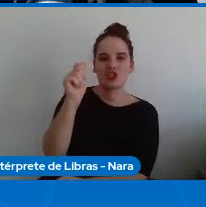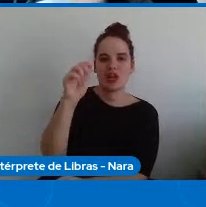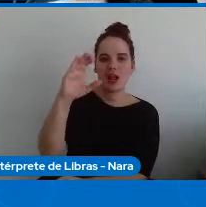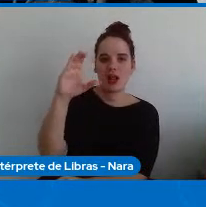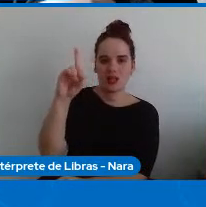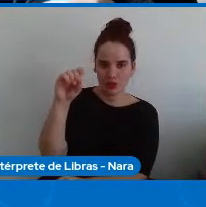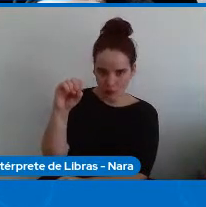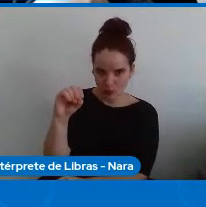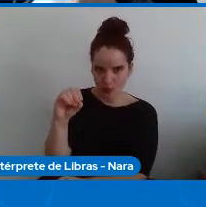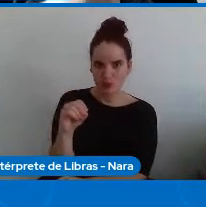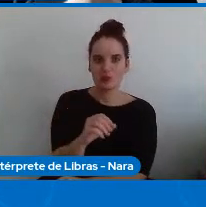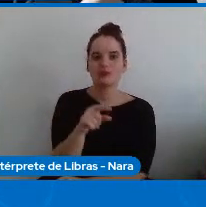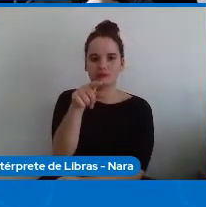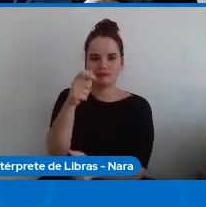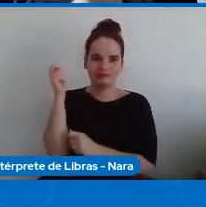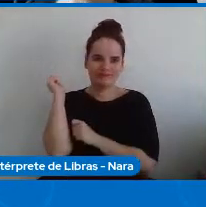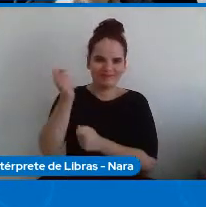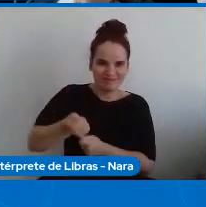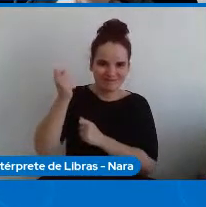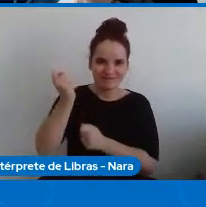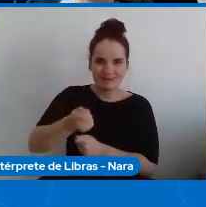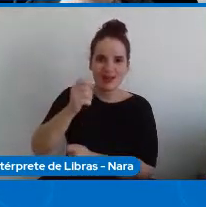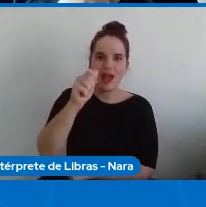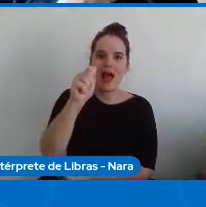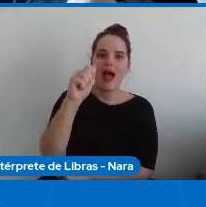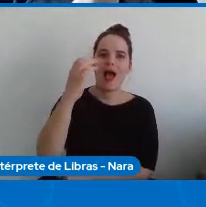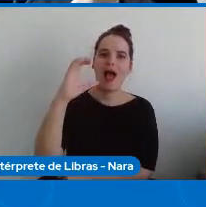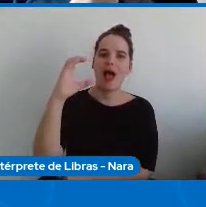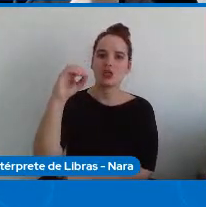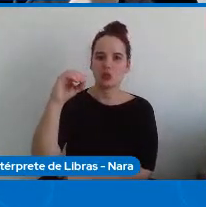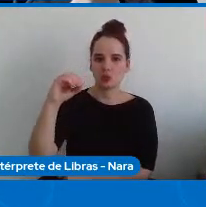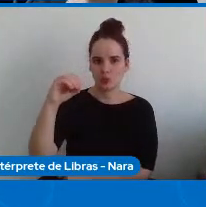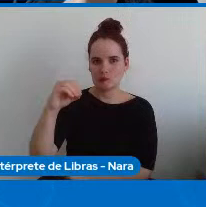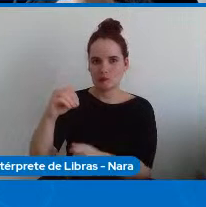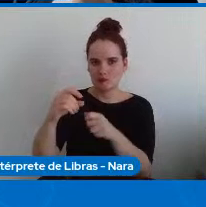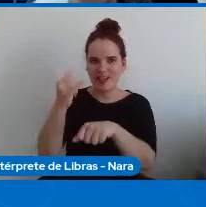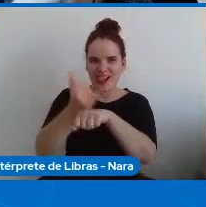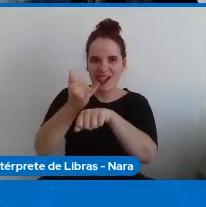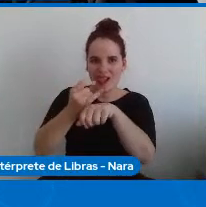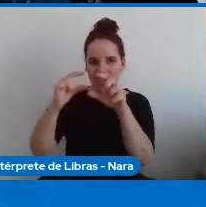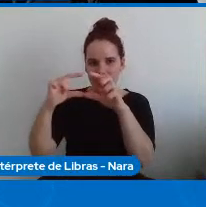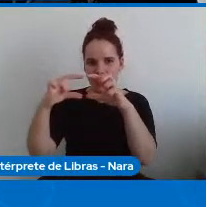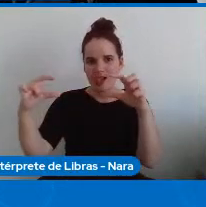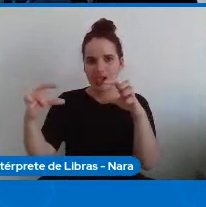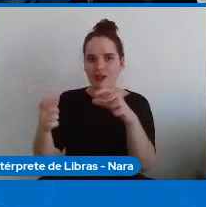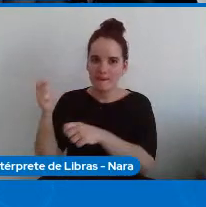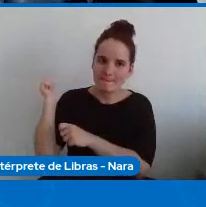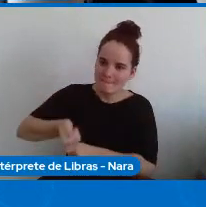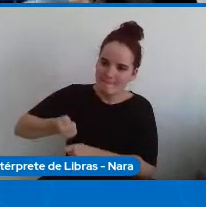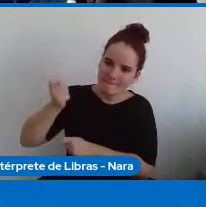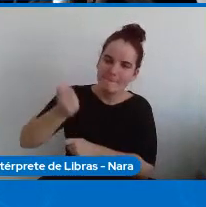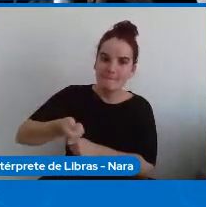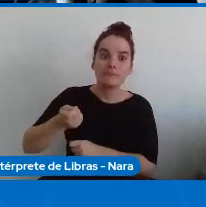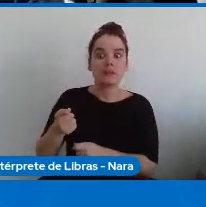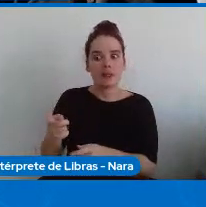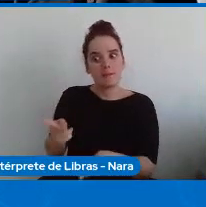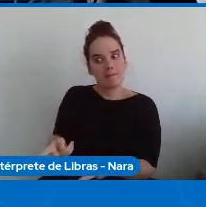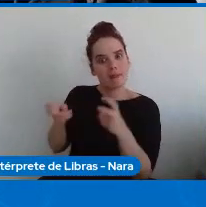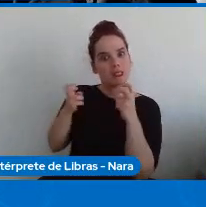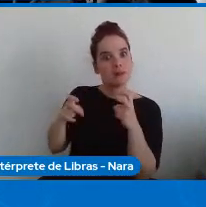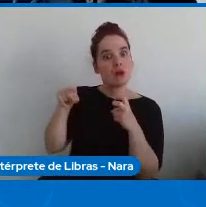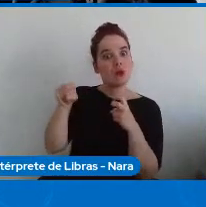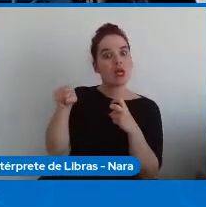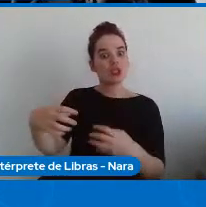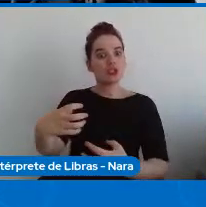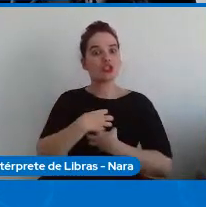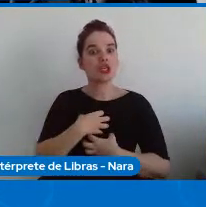Na época e na década de 30, o que eles notaram era que a tribo ainda utilizava